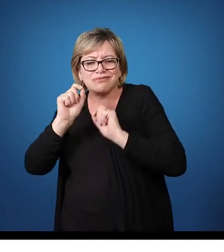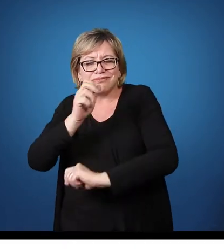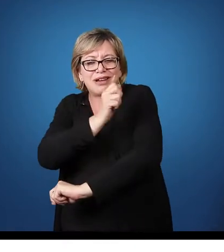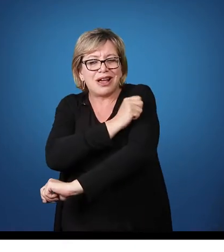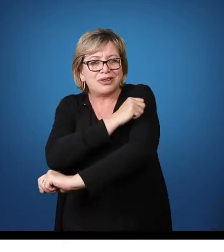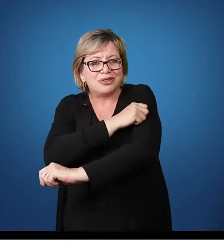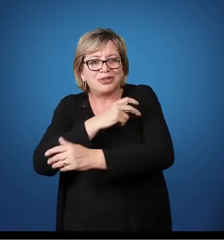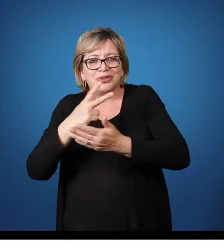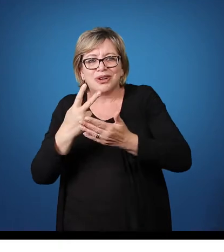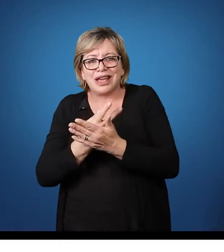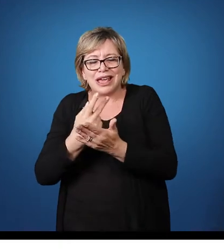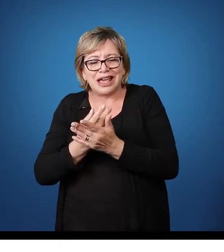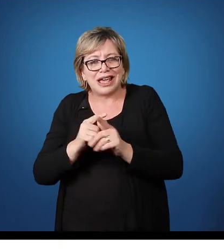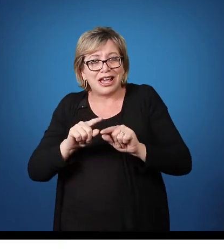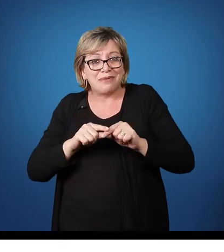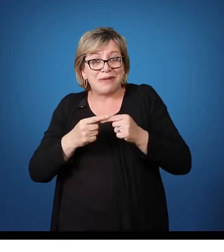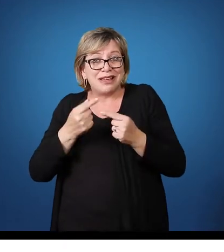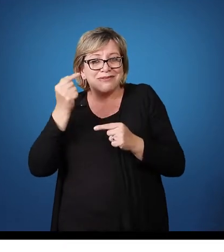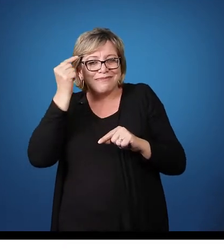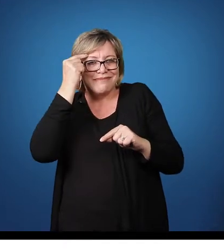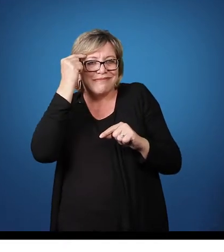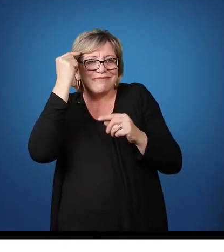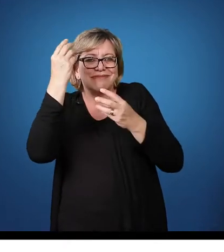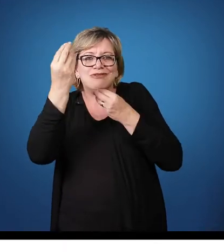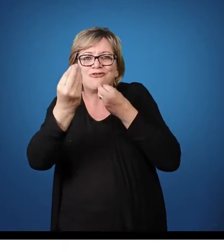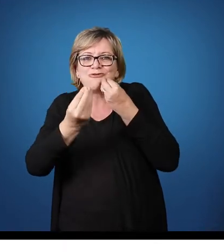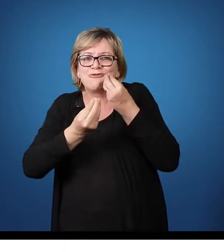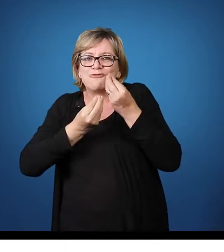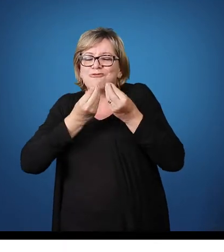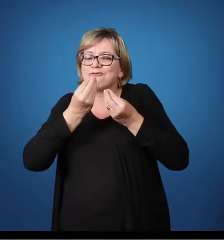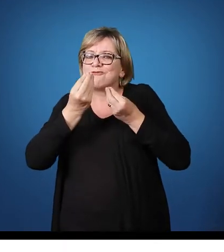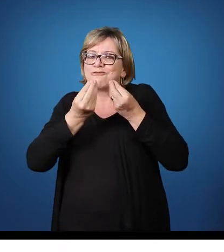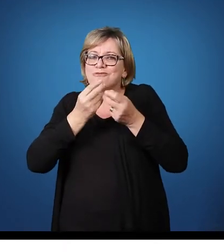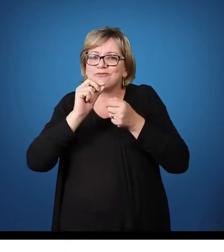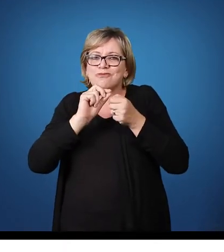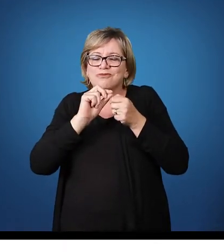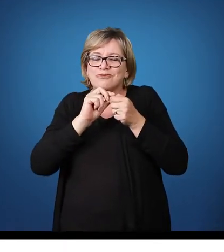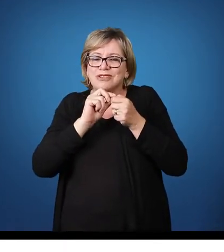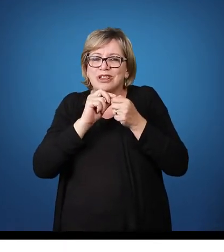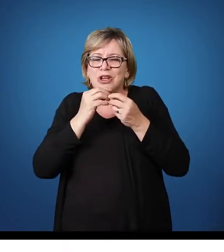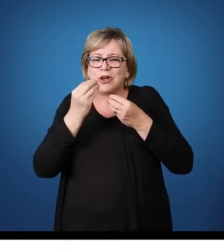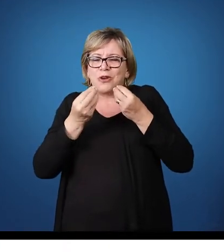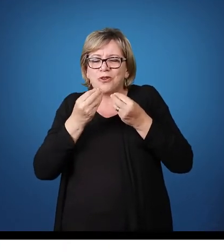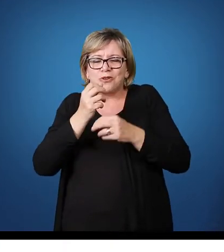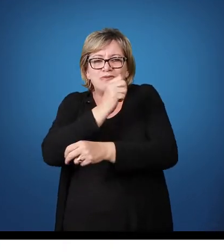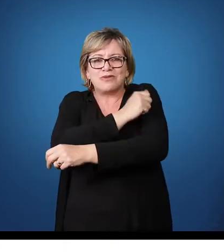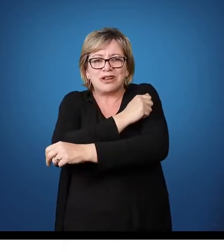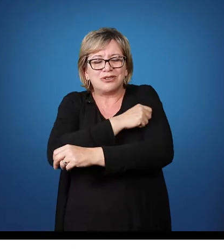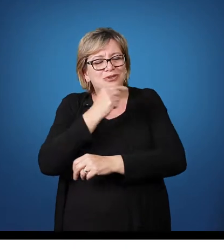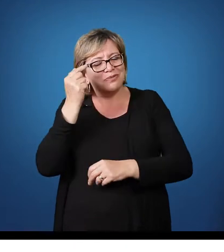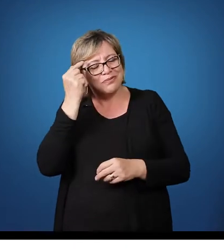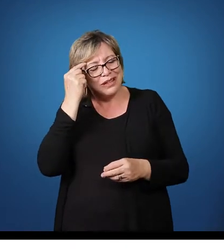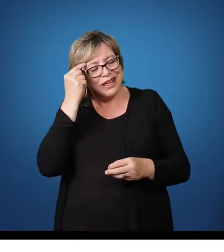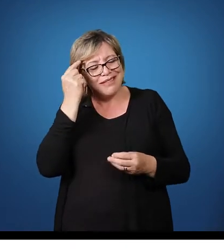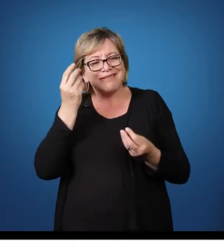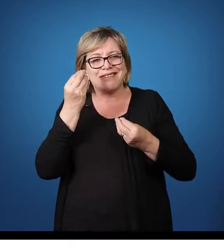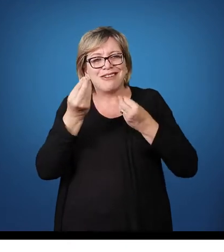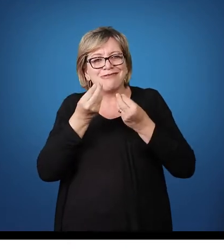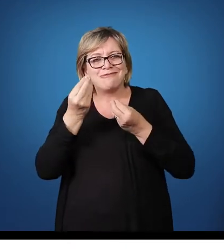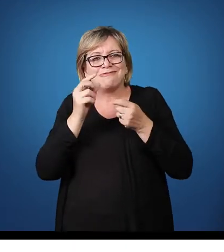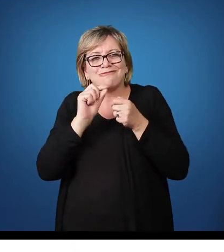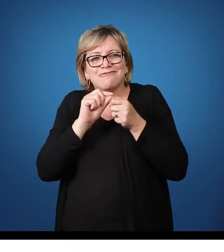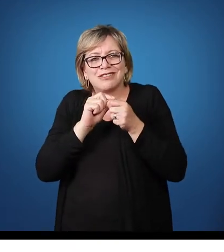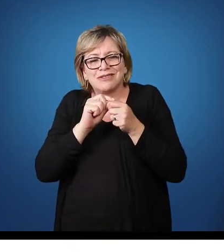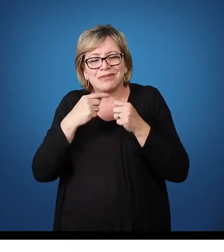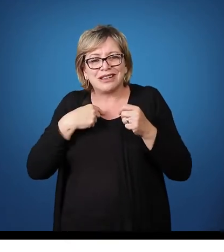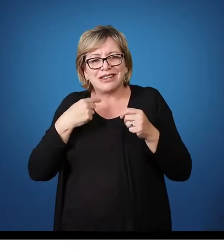mas é eu pensando a forma com que esse aluno está pensando para que eu consiga, a partir dessa